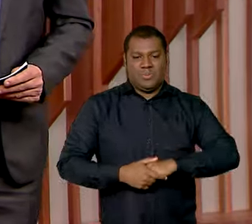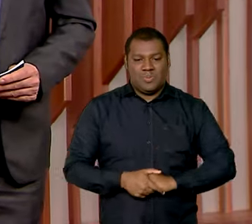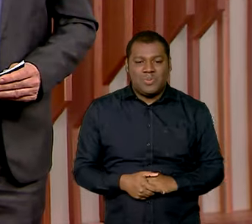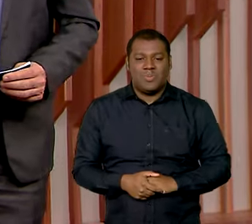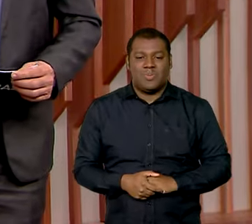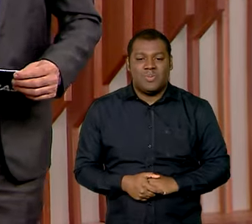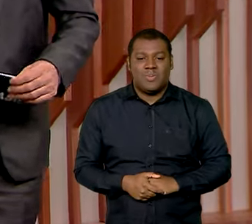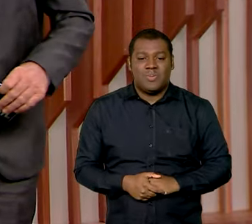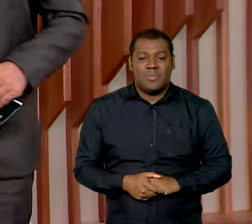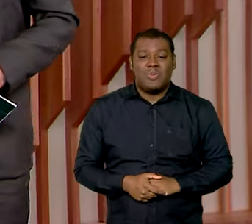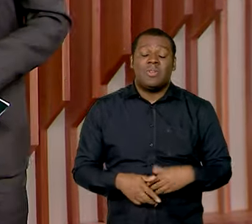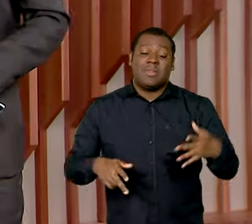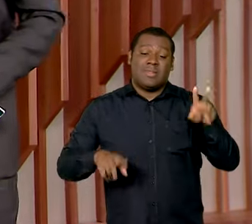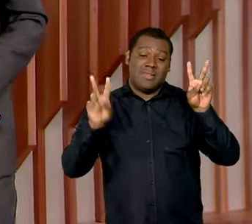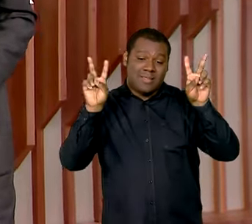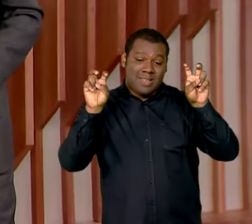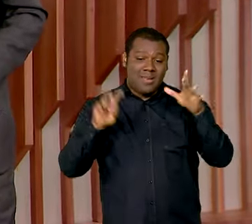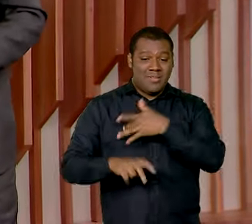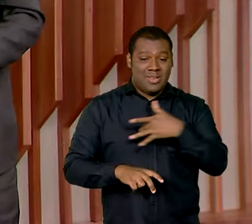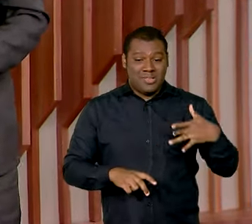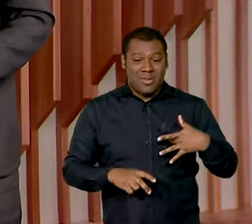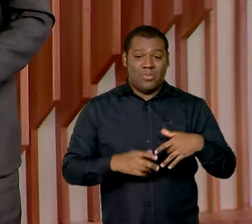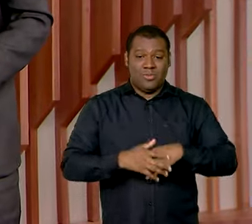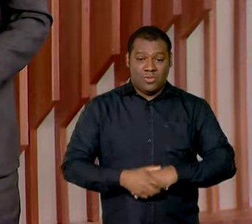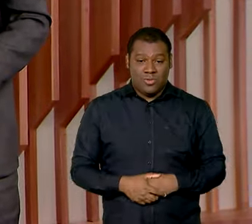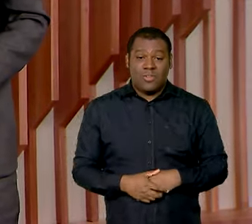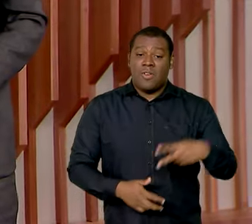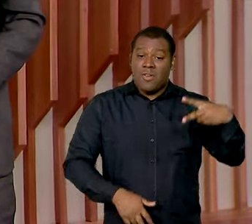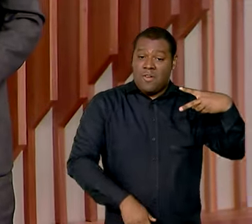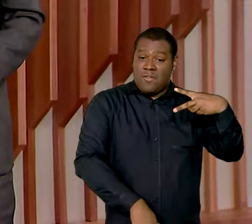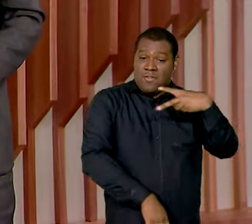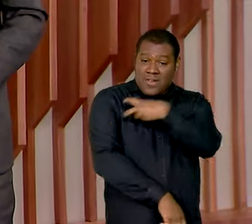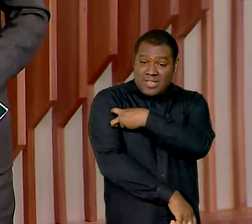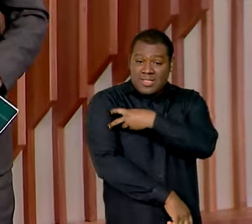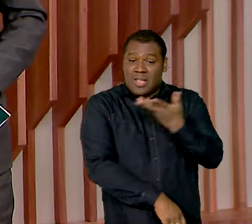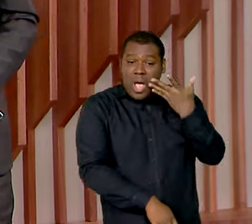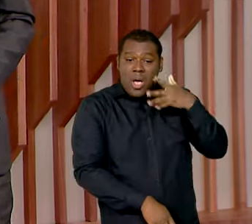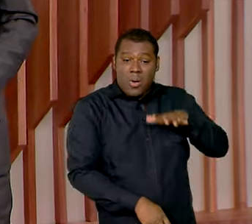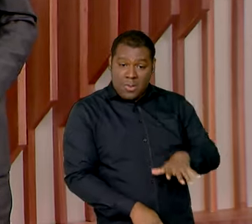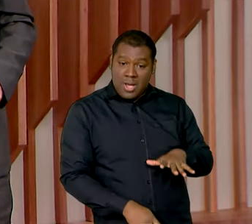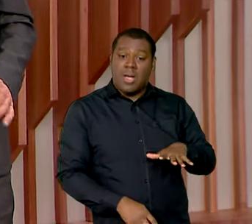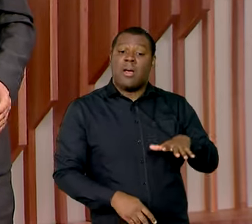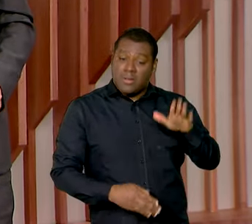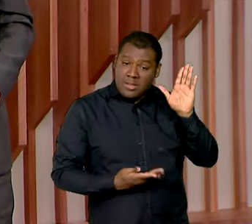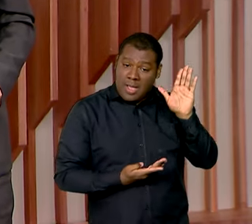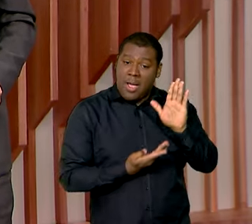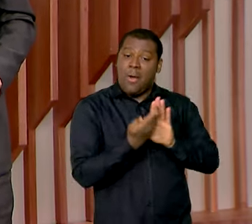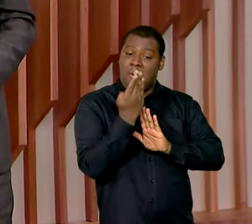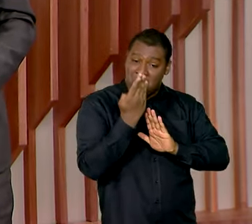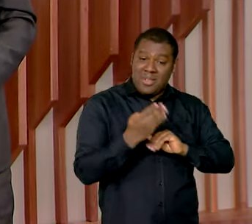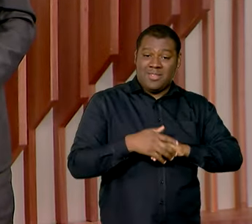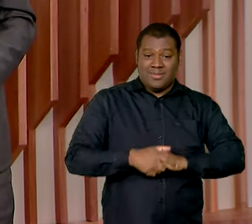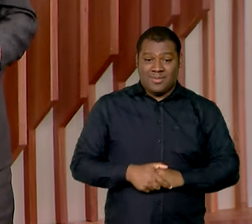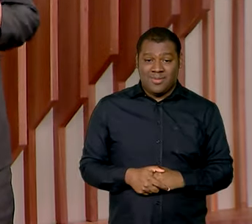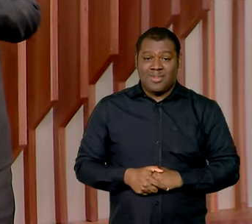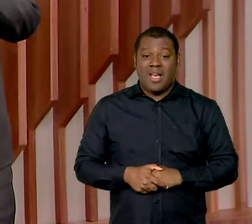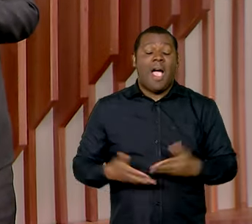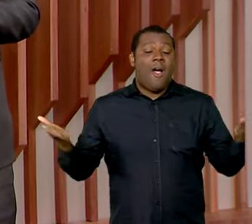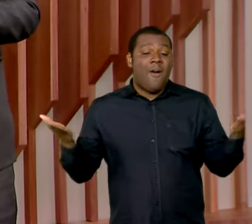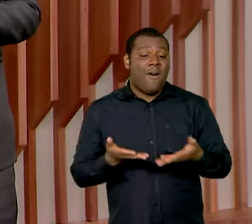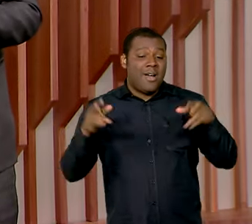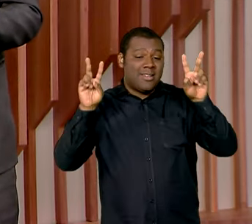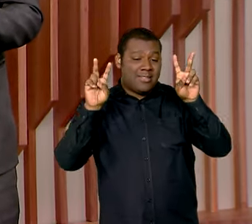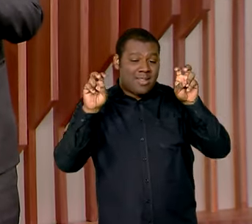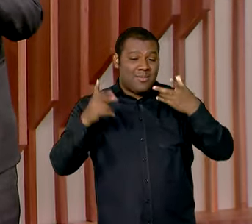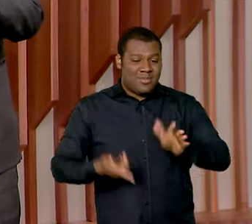E por falar em saúde, as taxas de vacinação infantil no país têm sido recuperadas. E é com esse tema que a gente